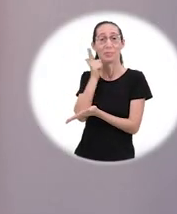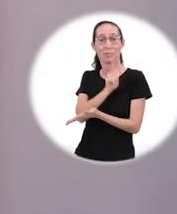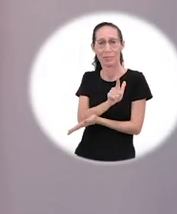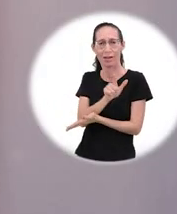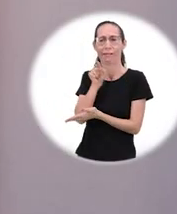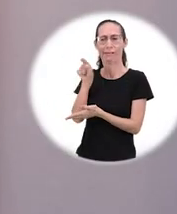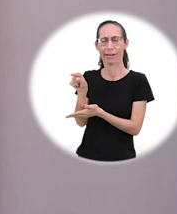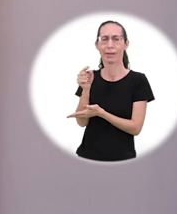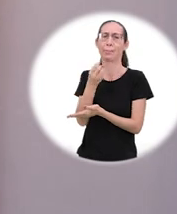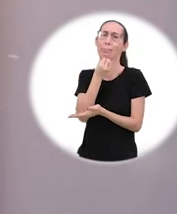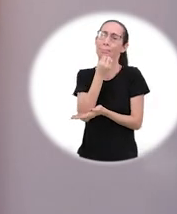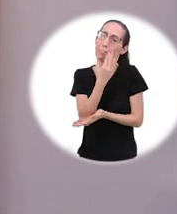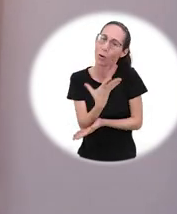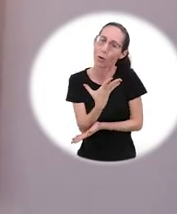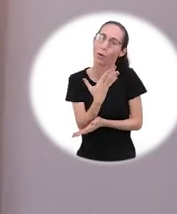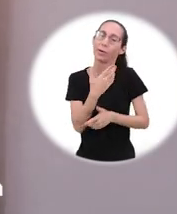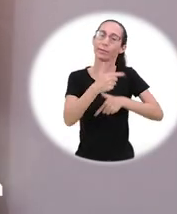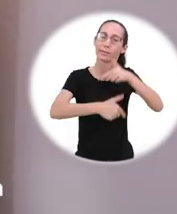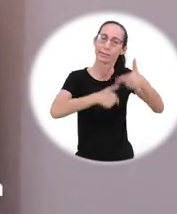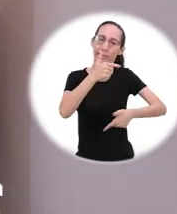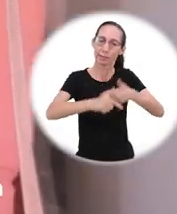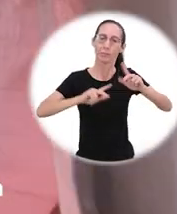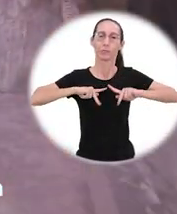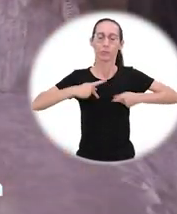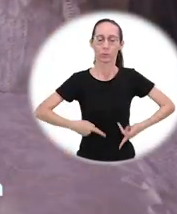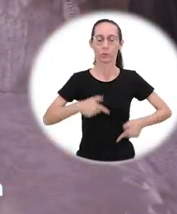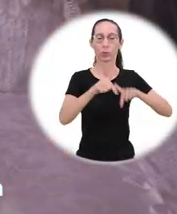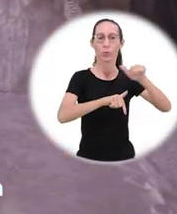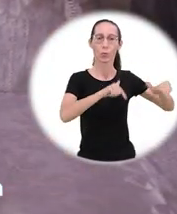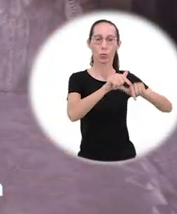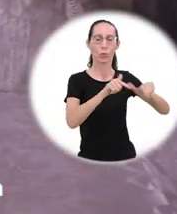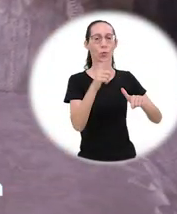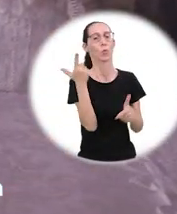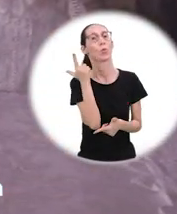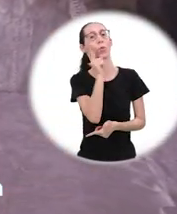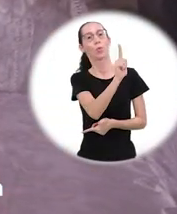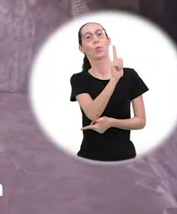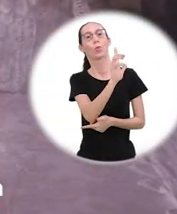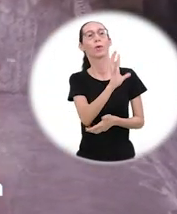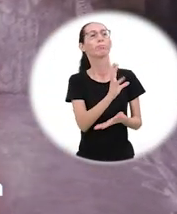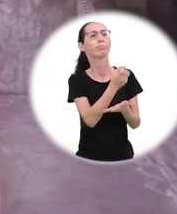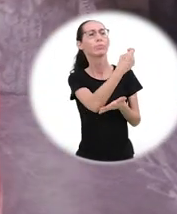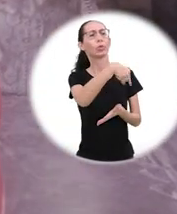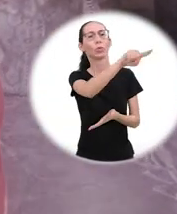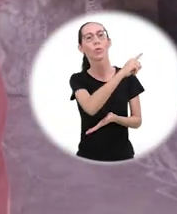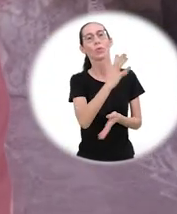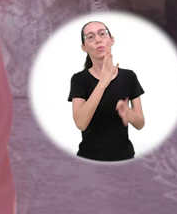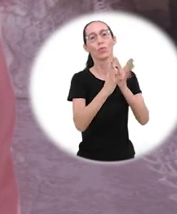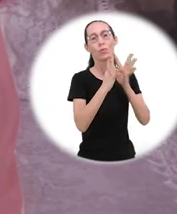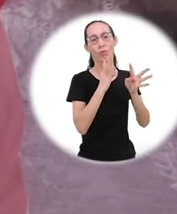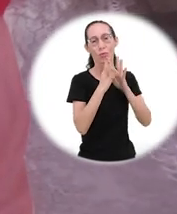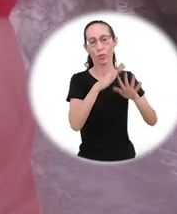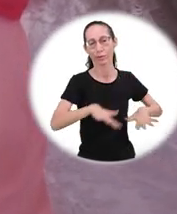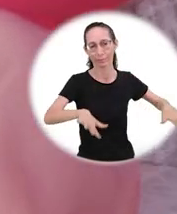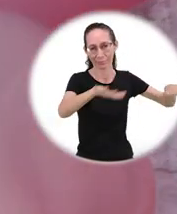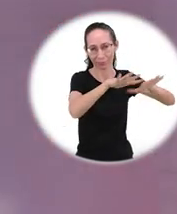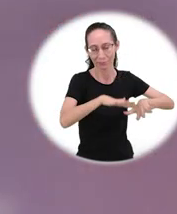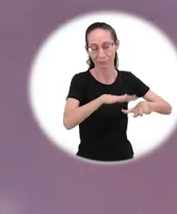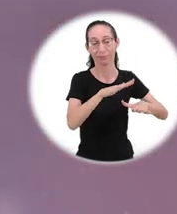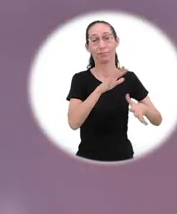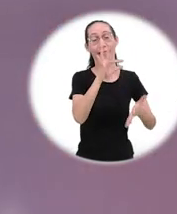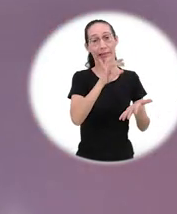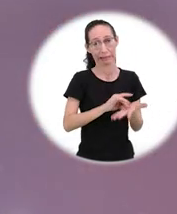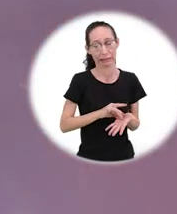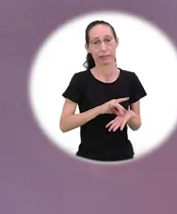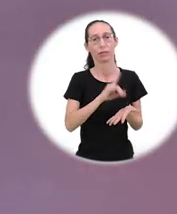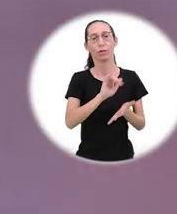que com sua boa índole, experiência e muito trabalho alcançou o reconhecimento da maioria da população que afirma. O